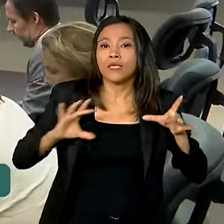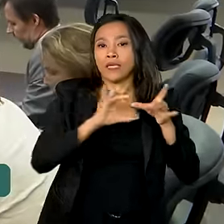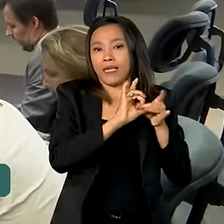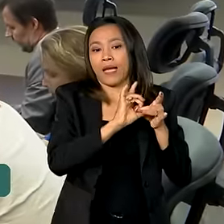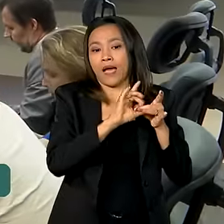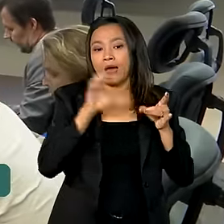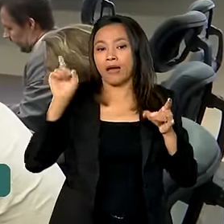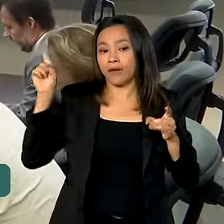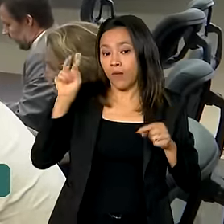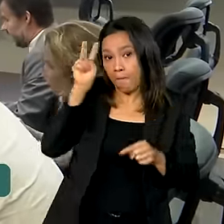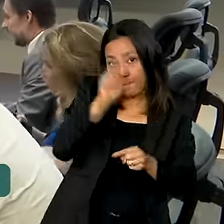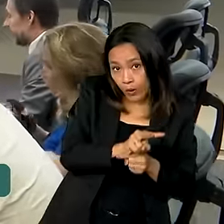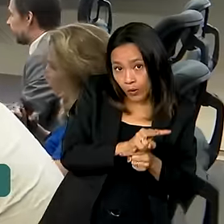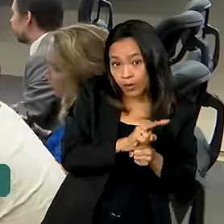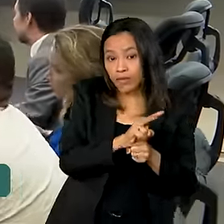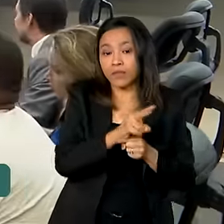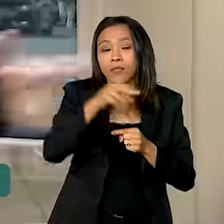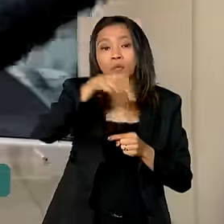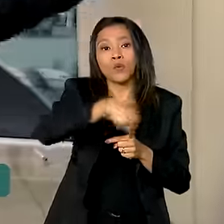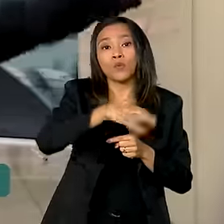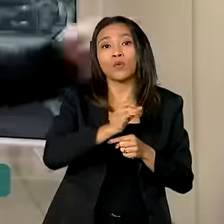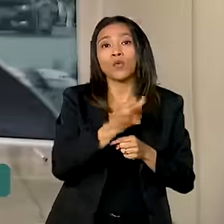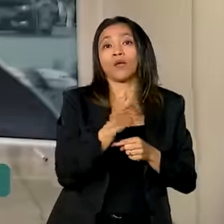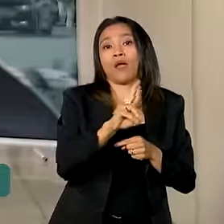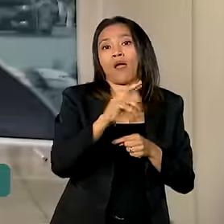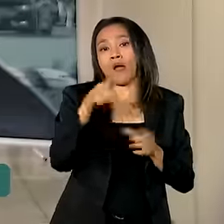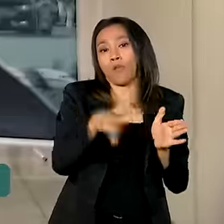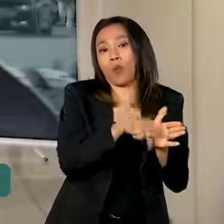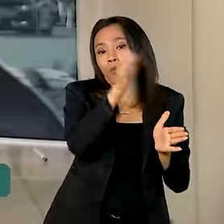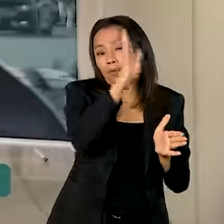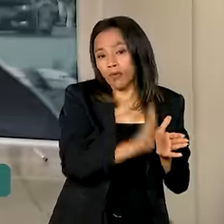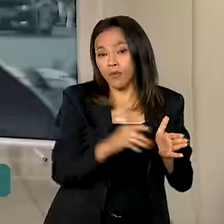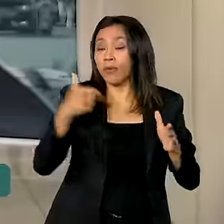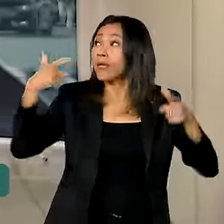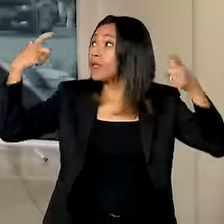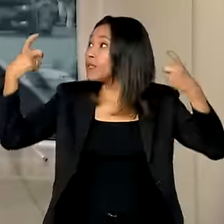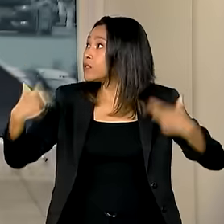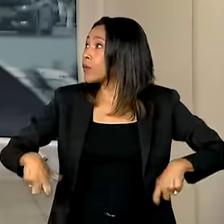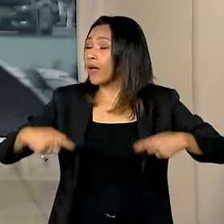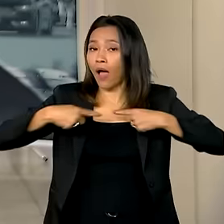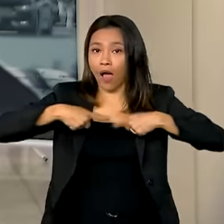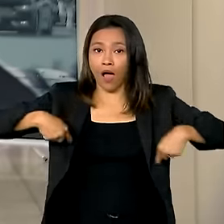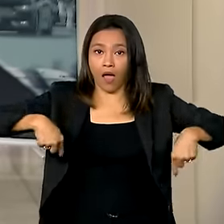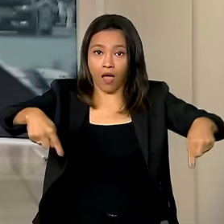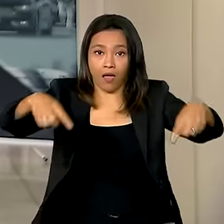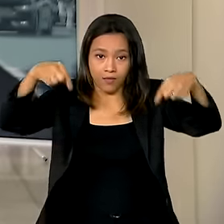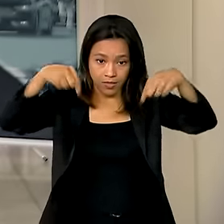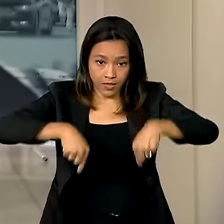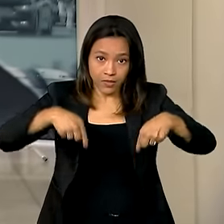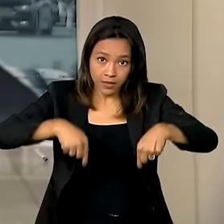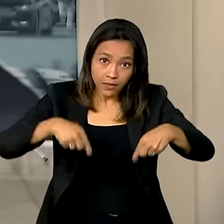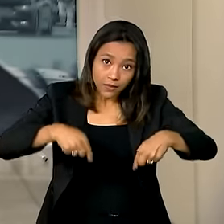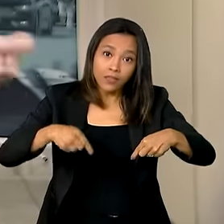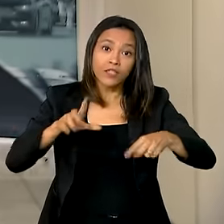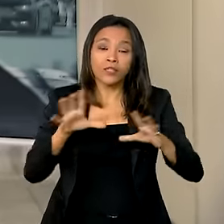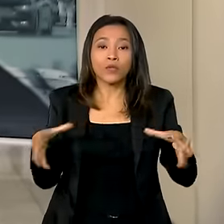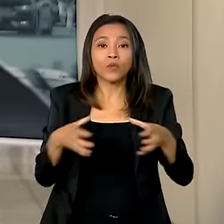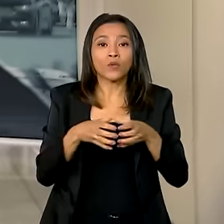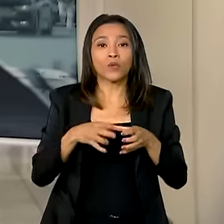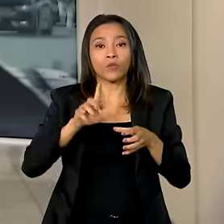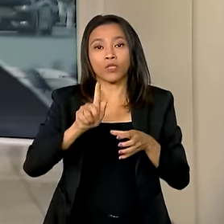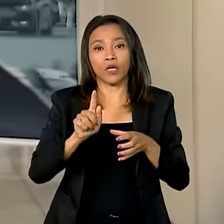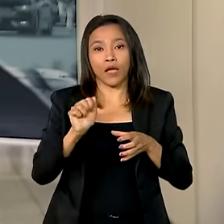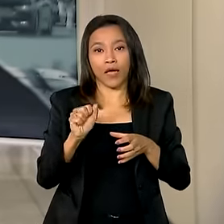ao programa nuclear brasileiro. E é nesta sala do Gabinete de Segurança Institucional, o GSI, setor